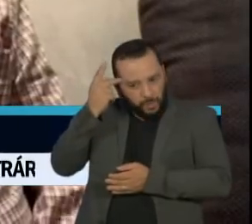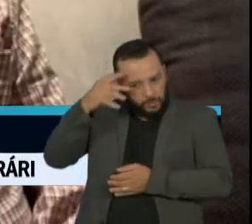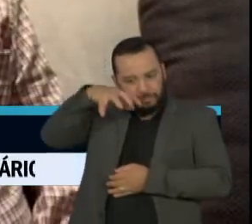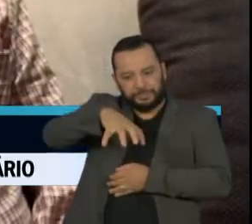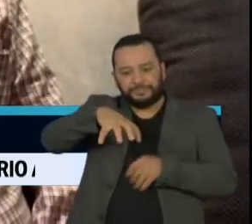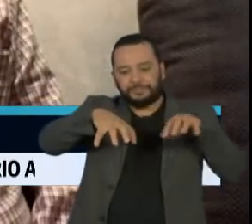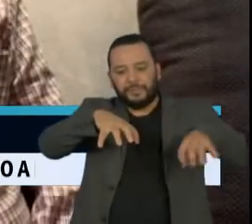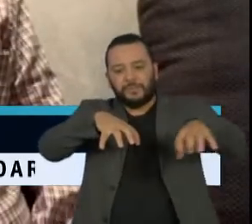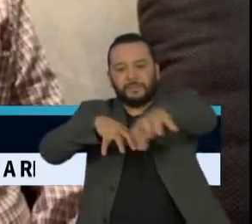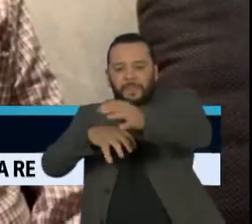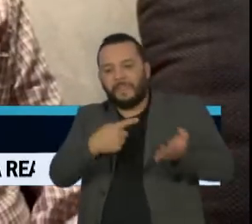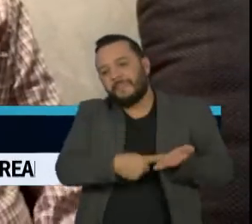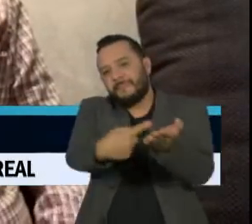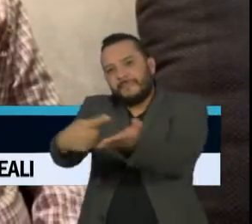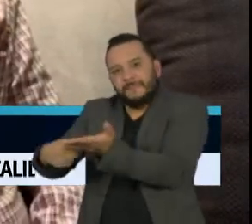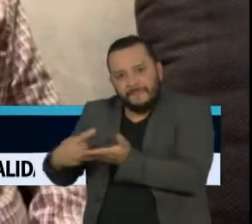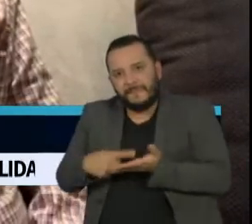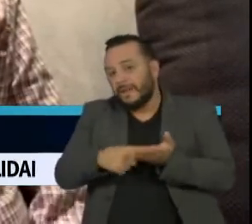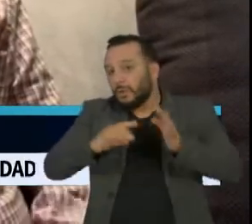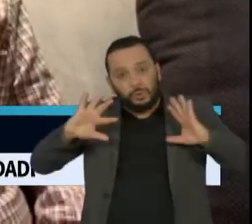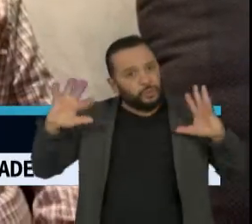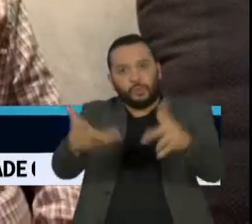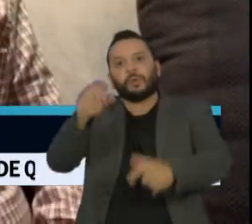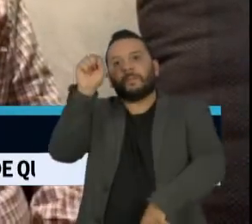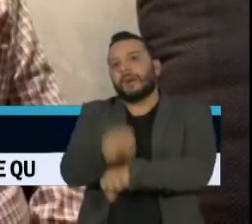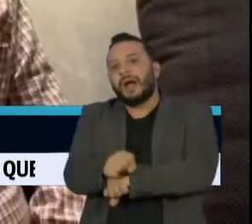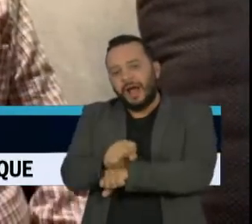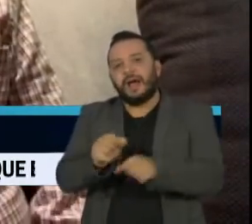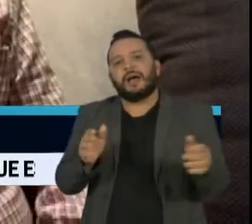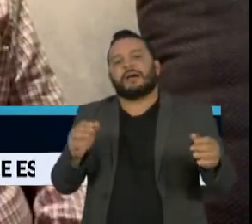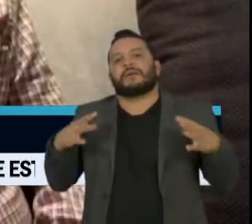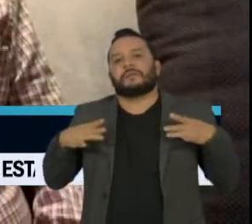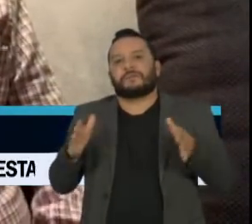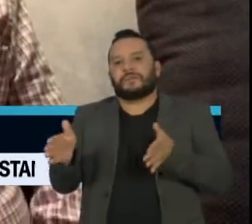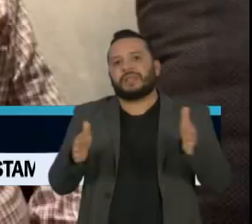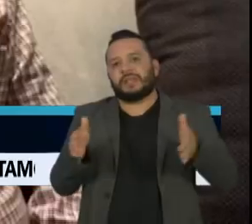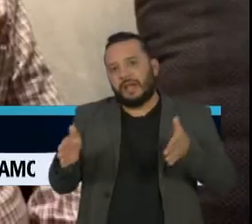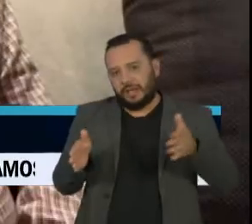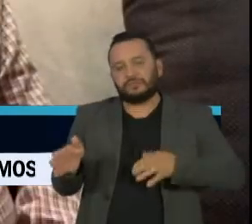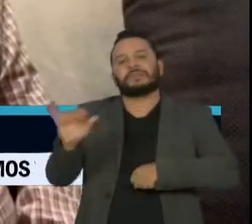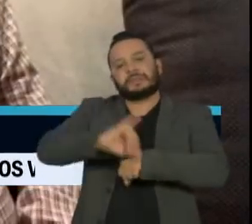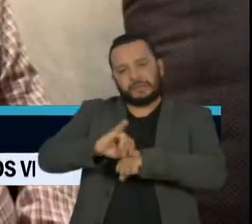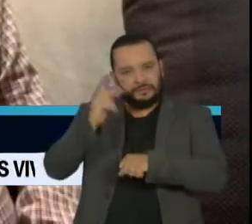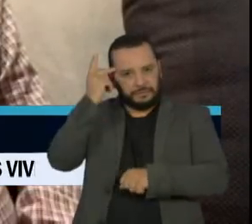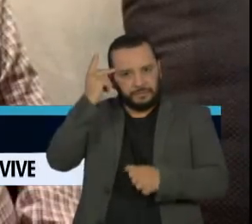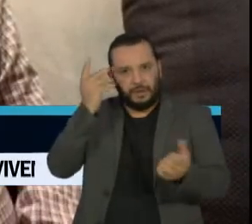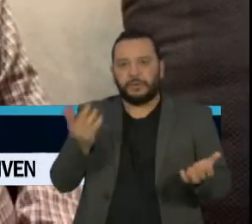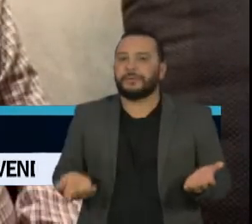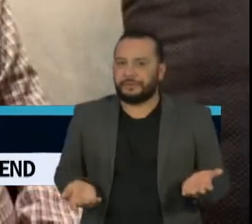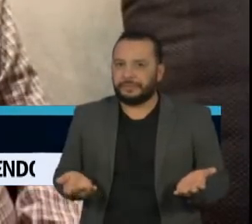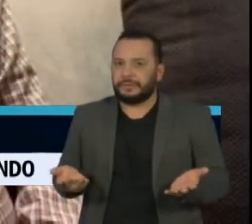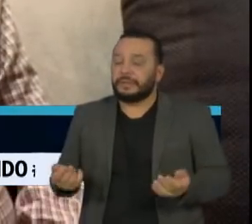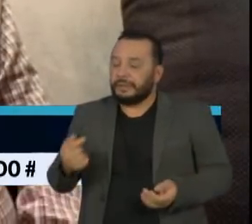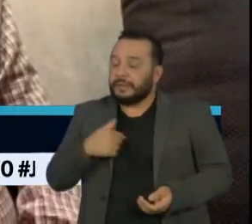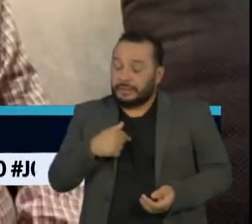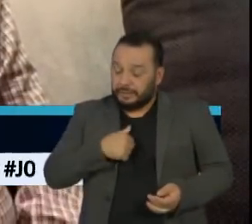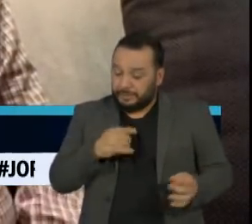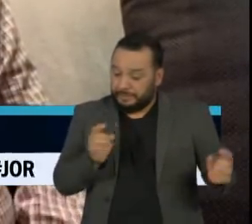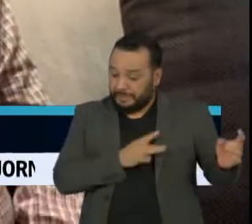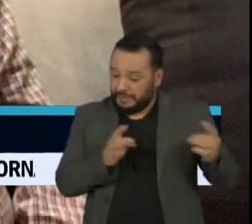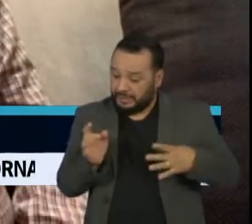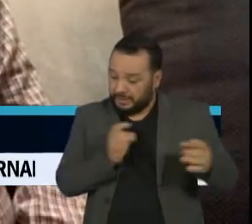para que nós tivéssemos antecipação de feriados em toda a grande metrópole. Eu temo que esses números sejam